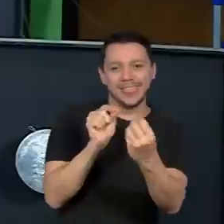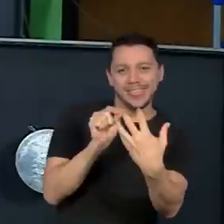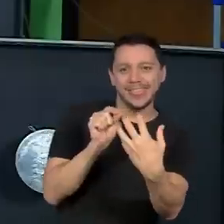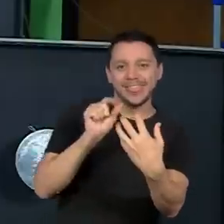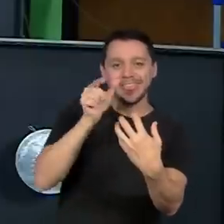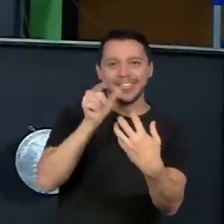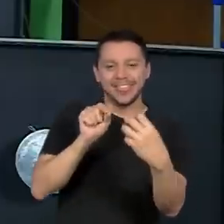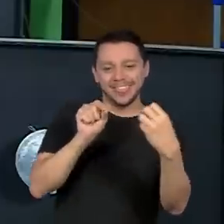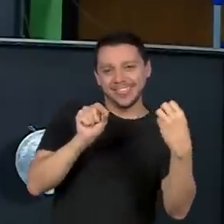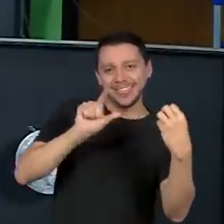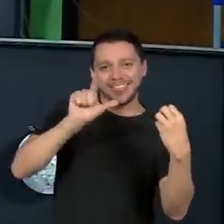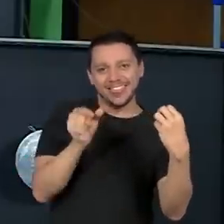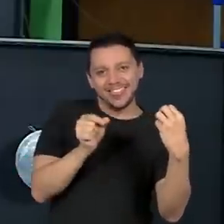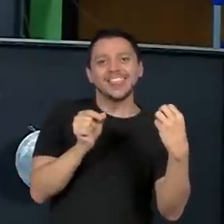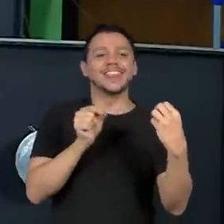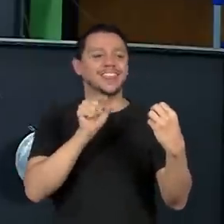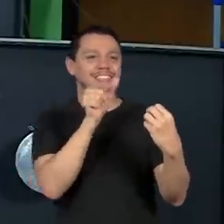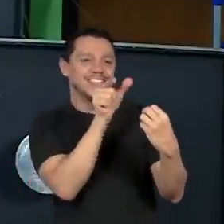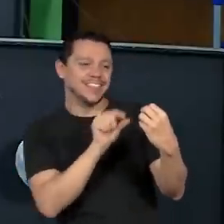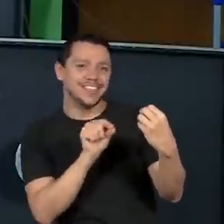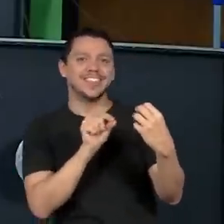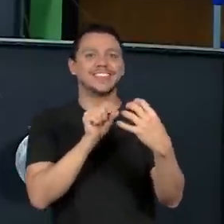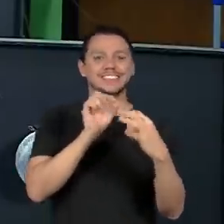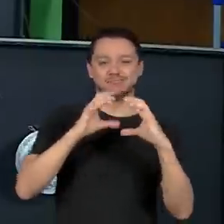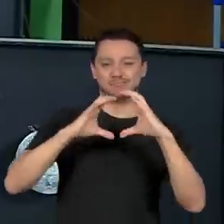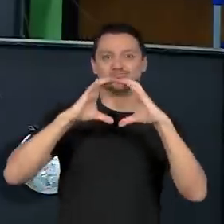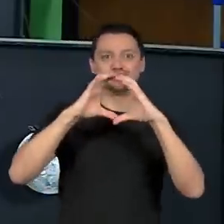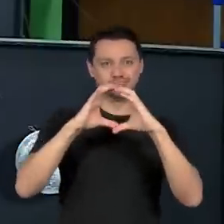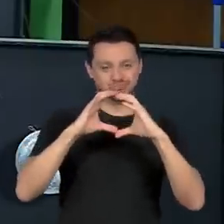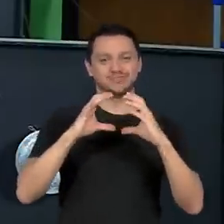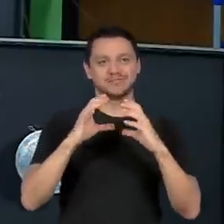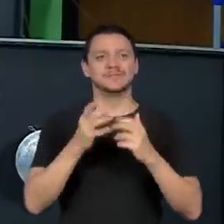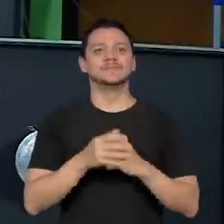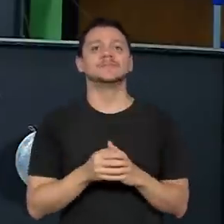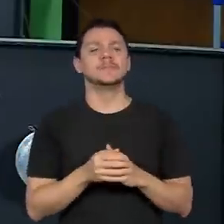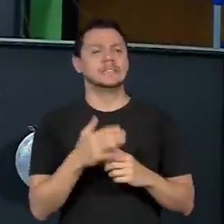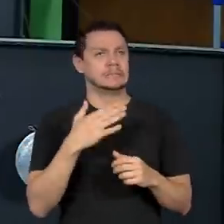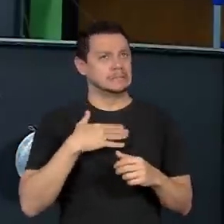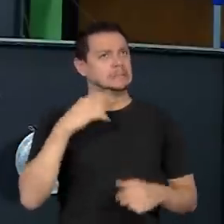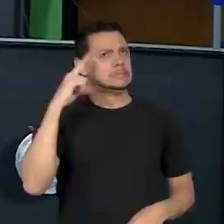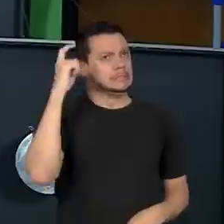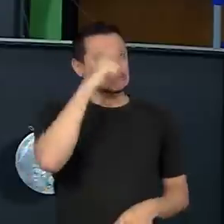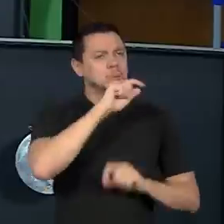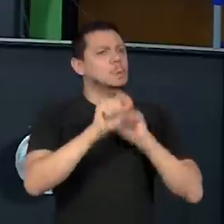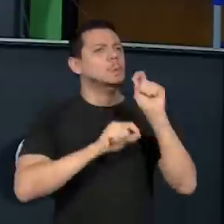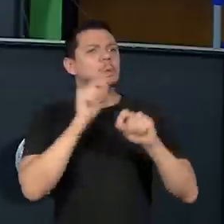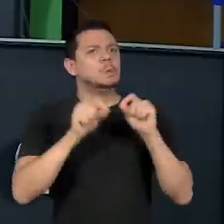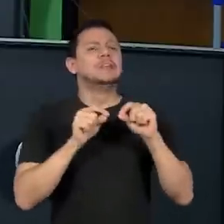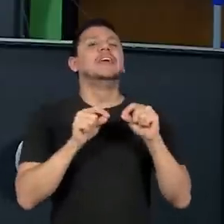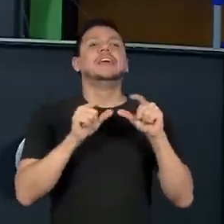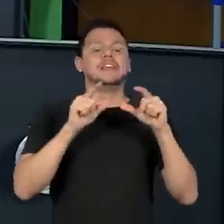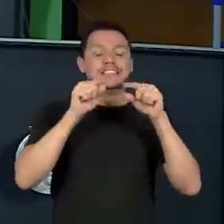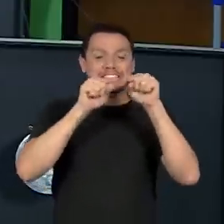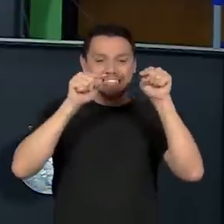mais difíceis. Para mim, foi mais complexo fazer o circuito, para poder a luz, que está representando o Sol,